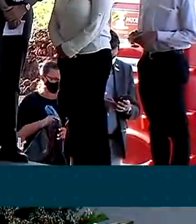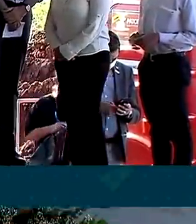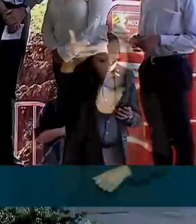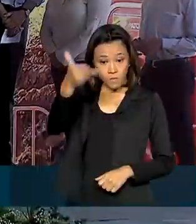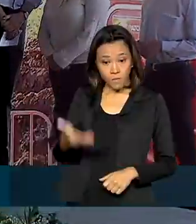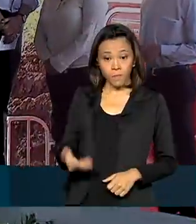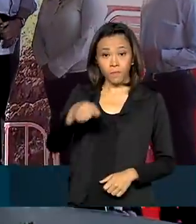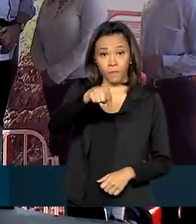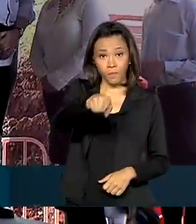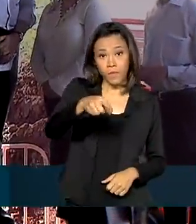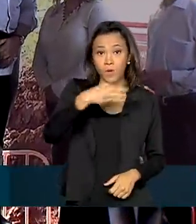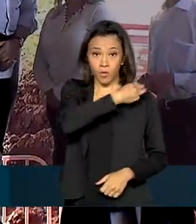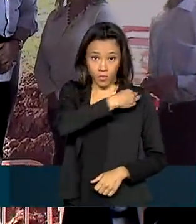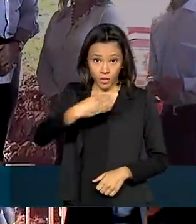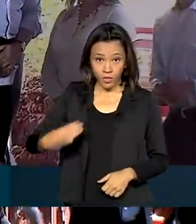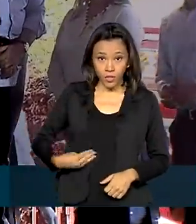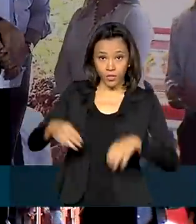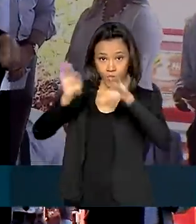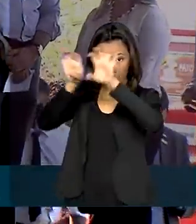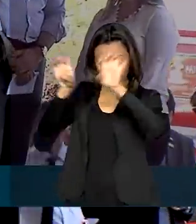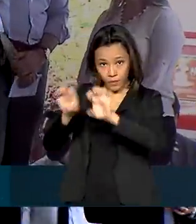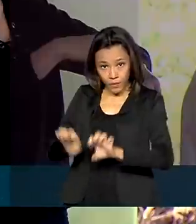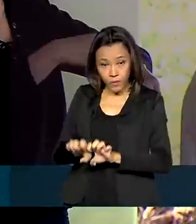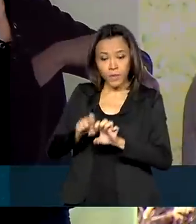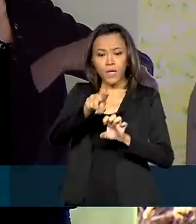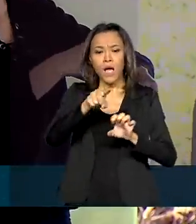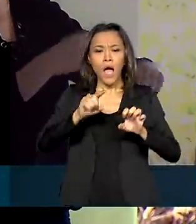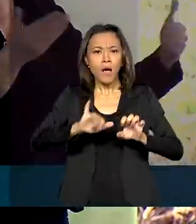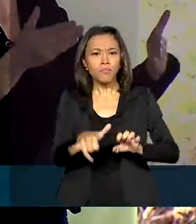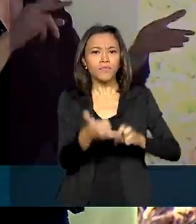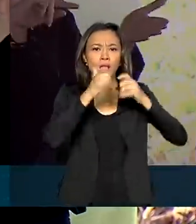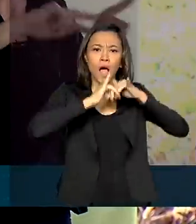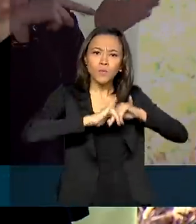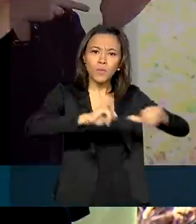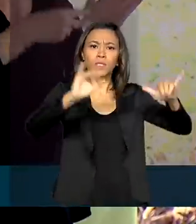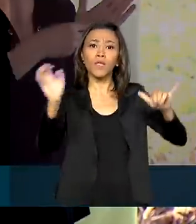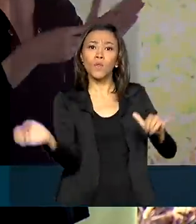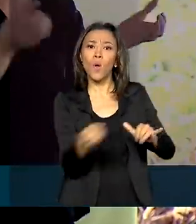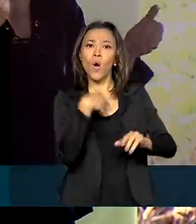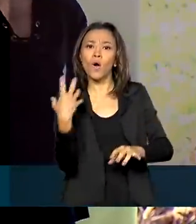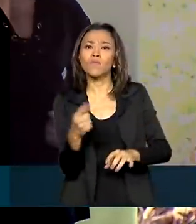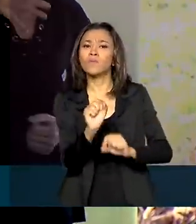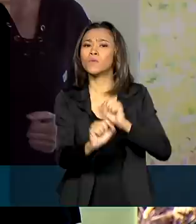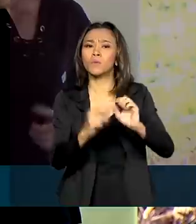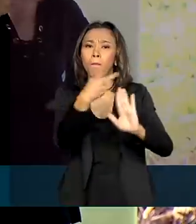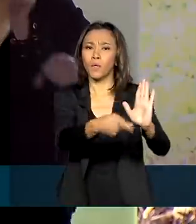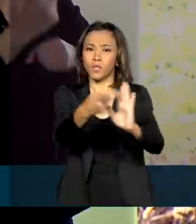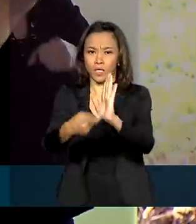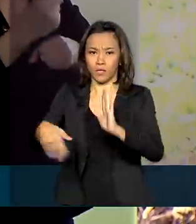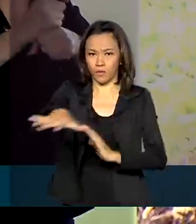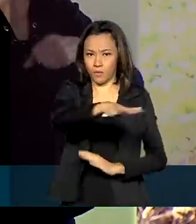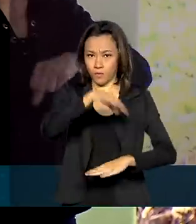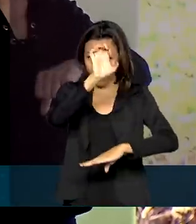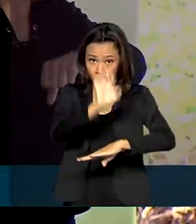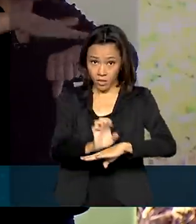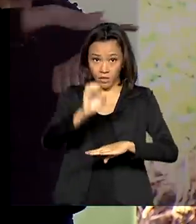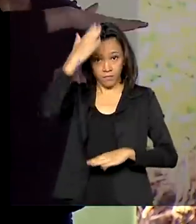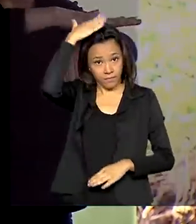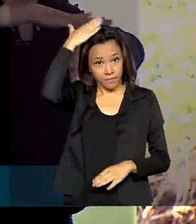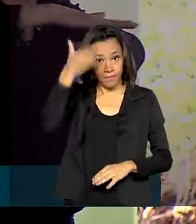da Infraestrutura, Tarcísio Freitas, aproveitou para anunciar outros investimentos no estado do Paraná. Nós vamos jogar